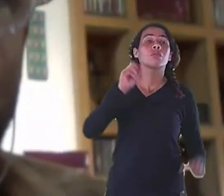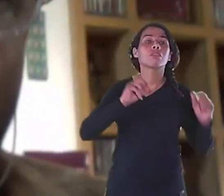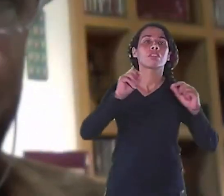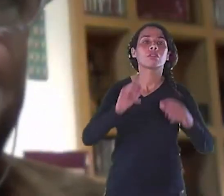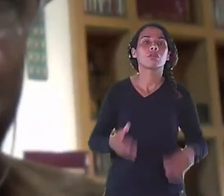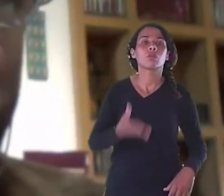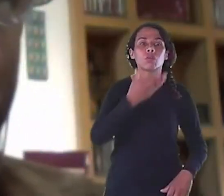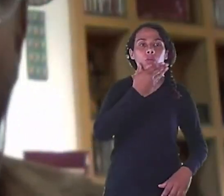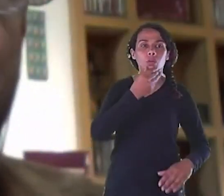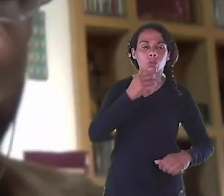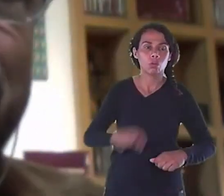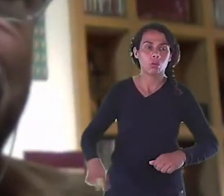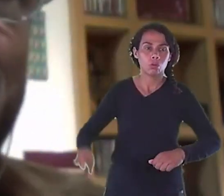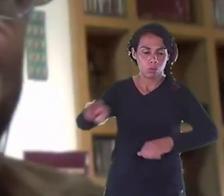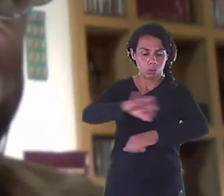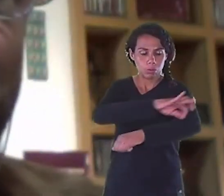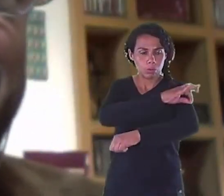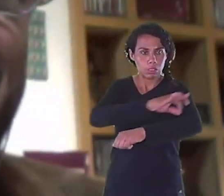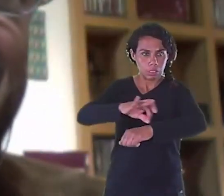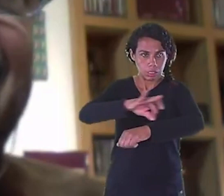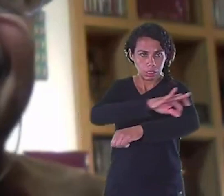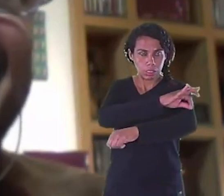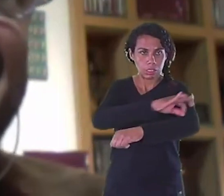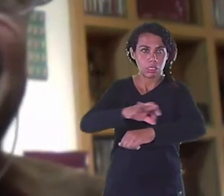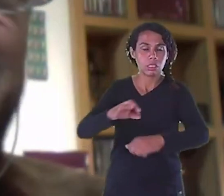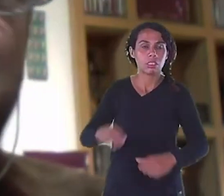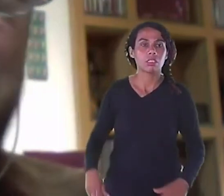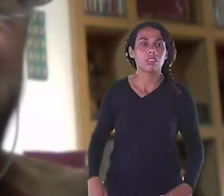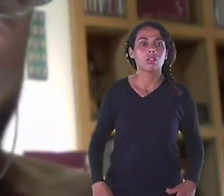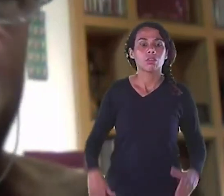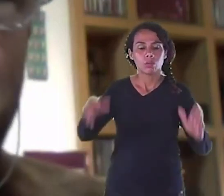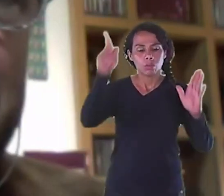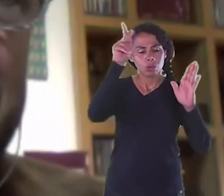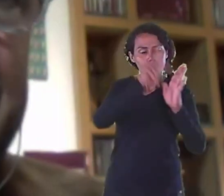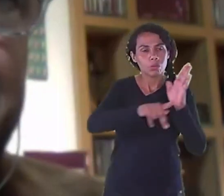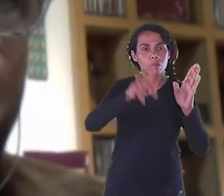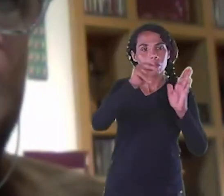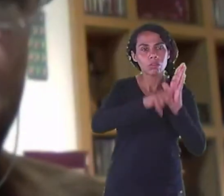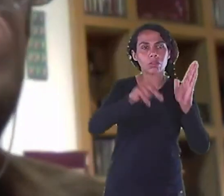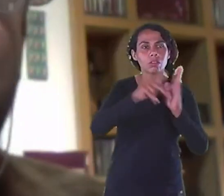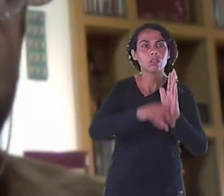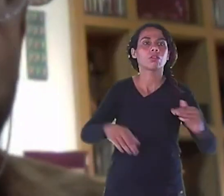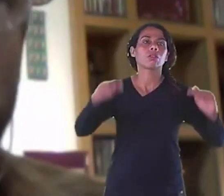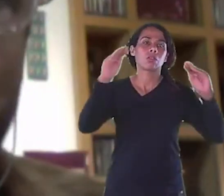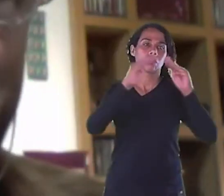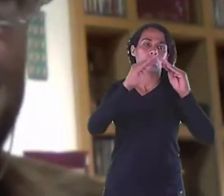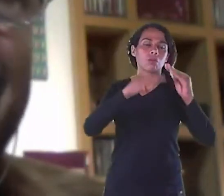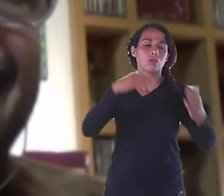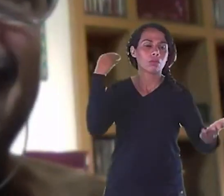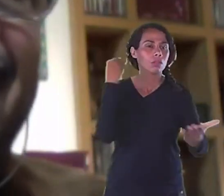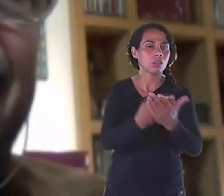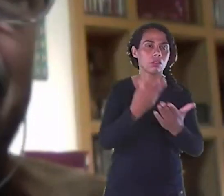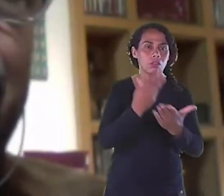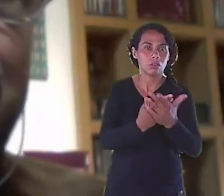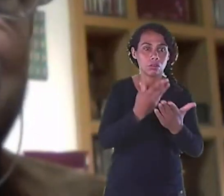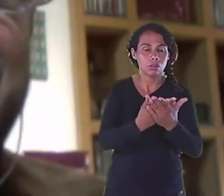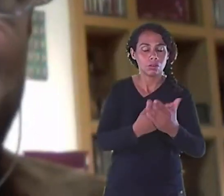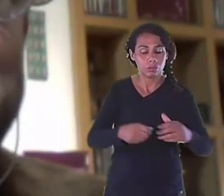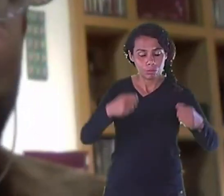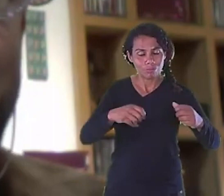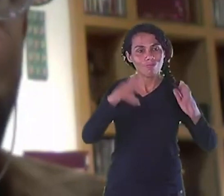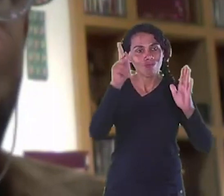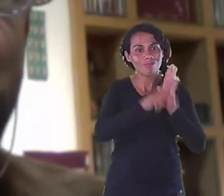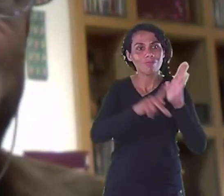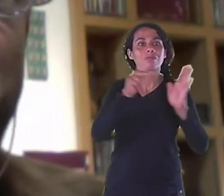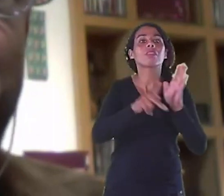Que é o projeto dele Maravilhoso O projeto dele É lindo O projeto é maravilhoso De linha Premiado Internacionalmente É uma joia E nós